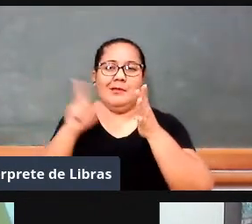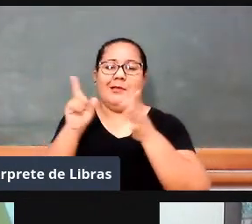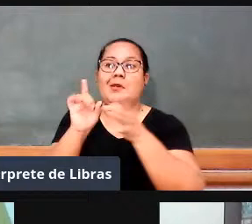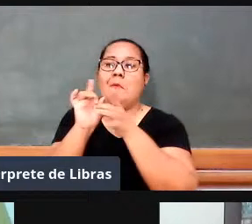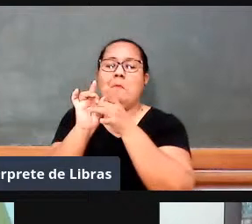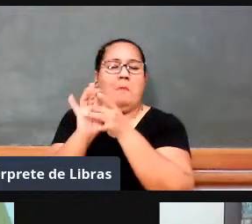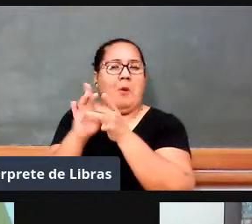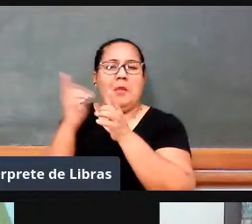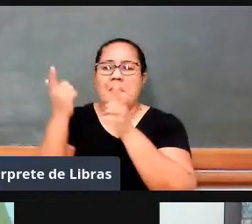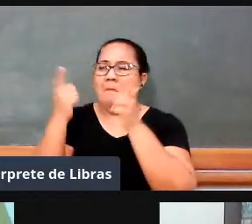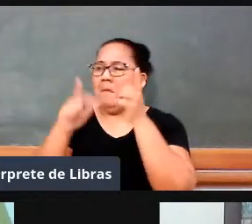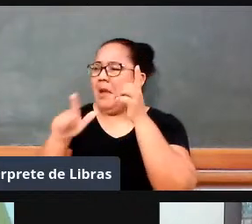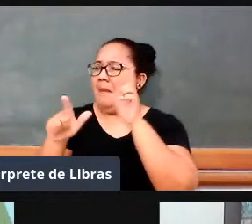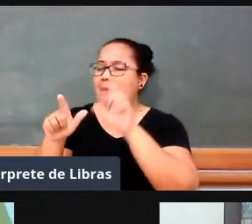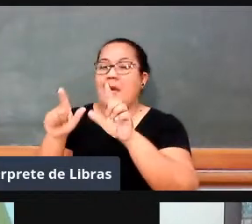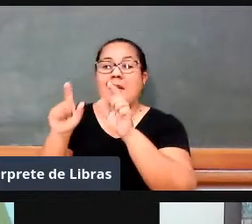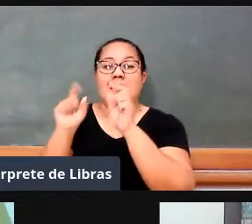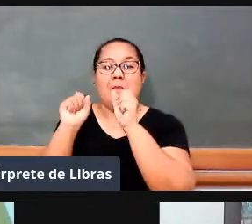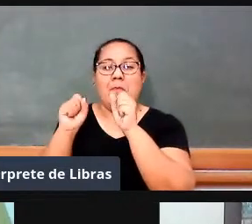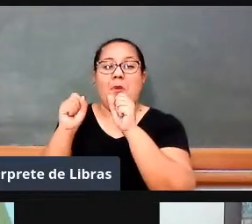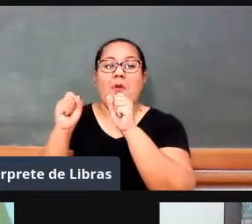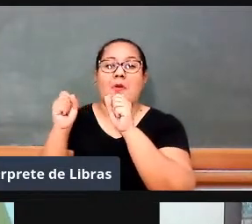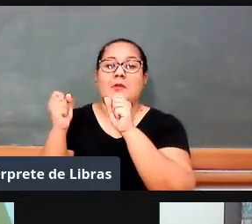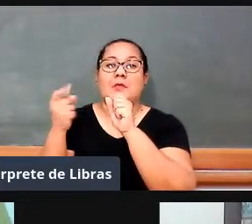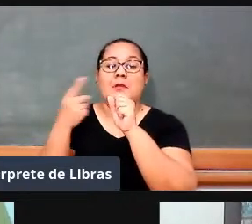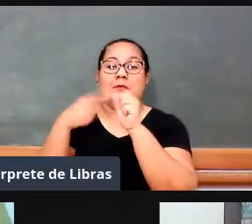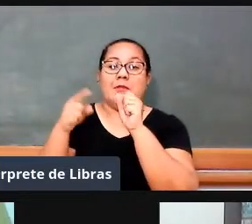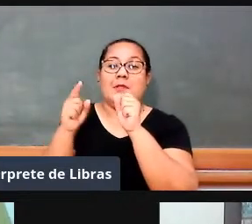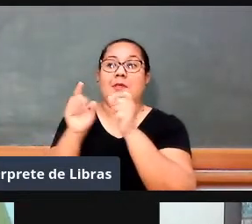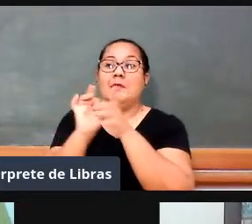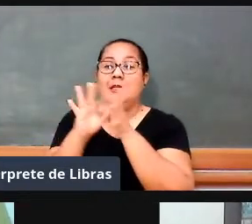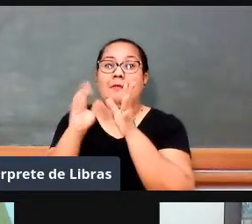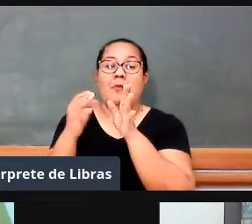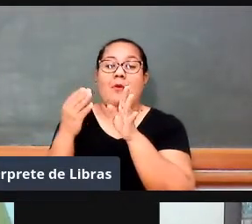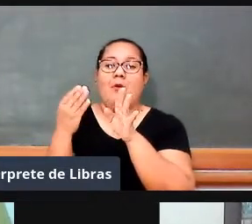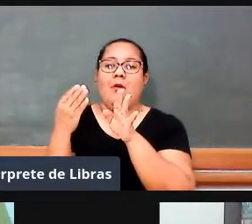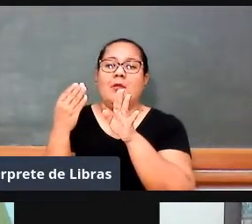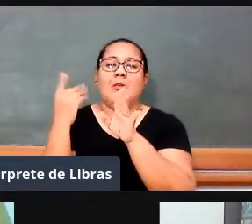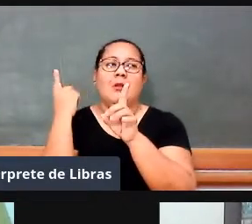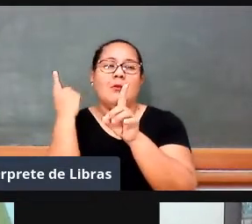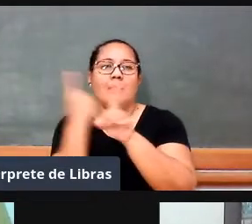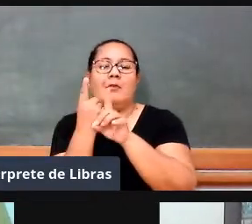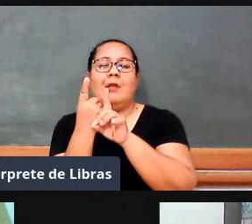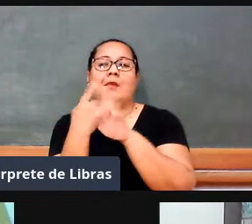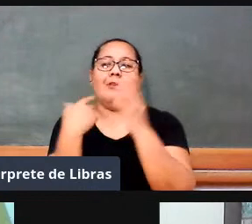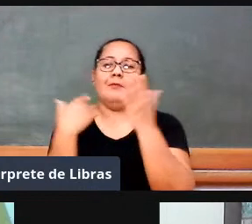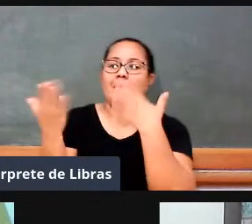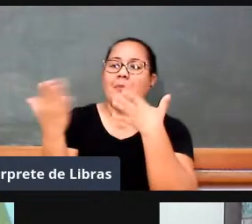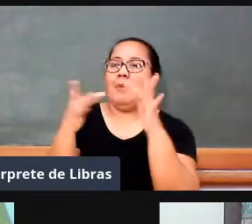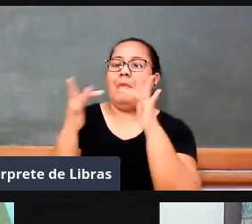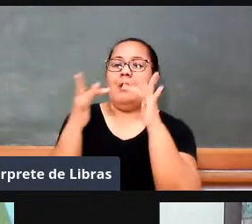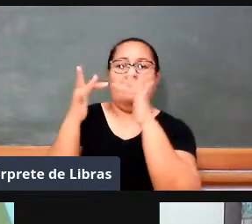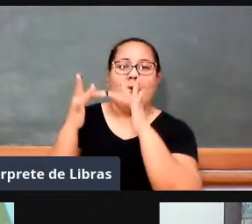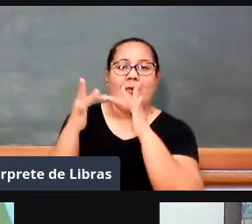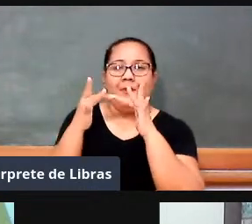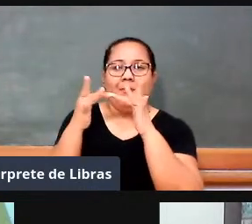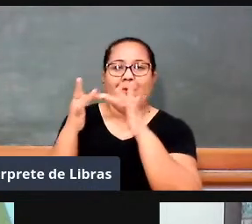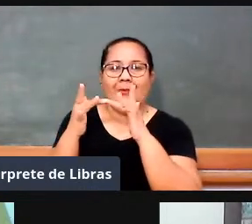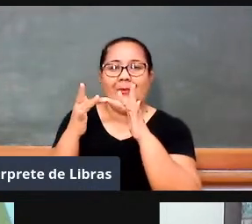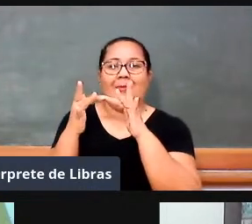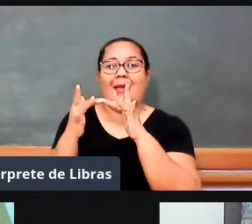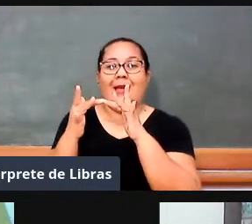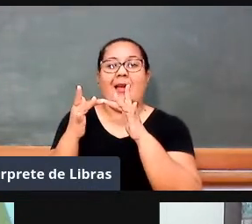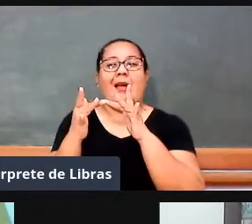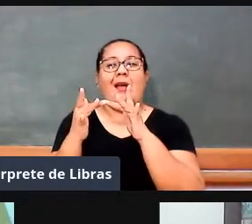para qualquer momento, né, que você estiver, né, um tempo de estar aqui conversando conosco, você receberá mais